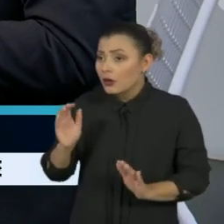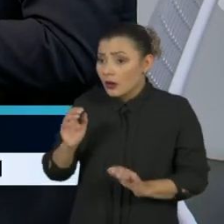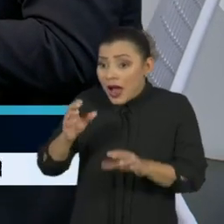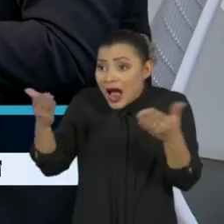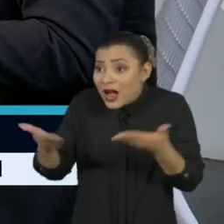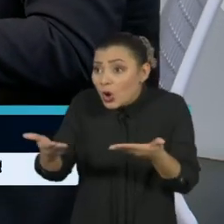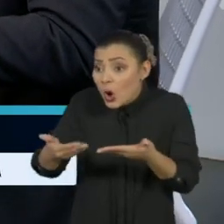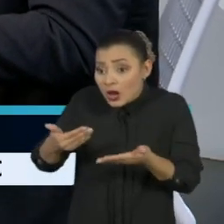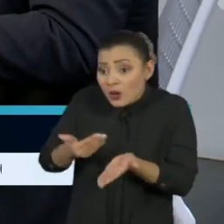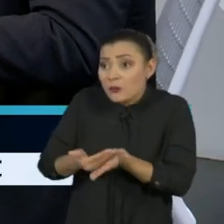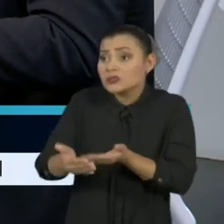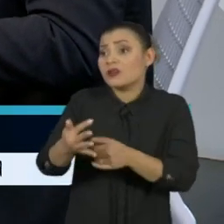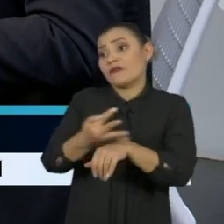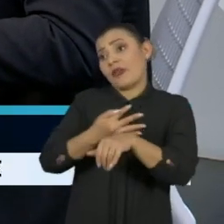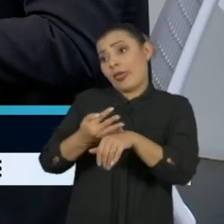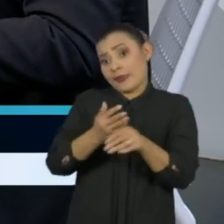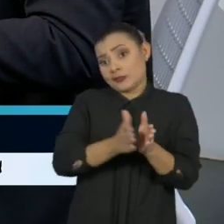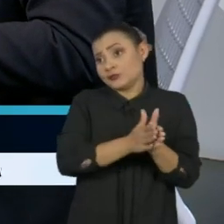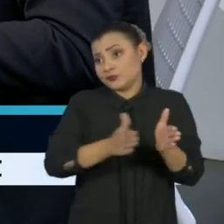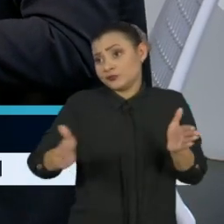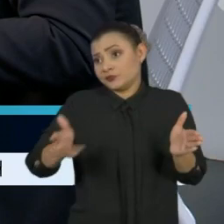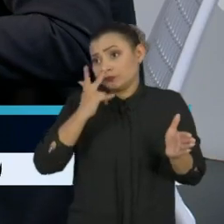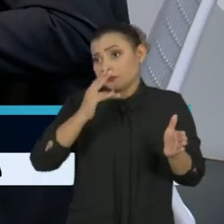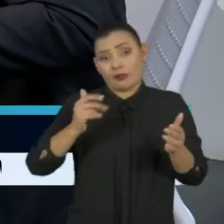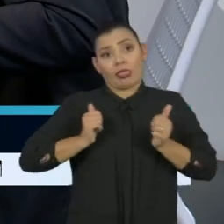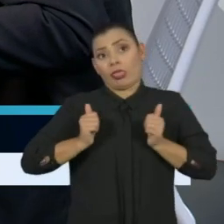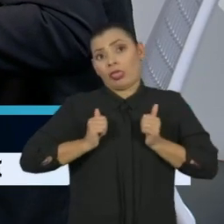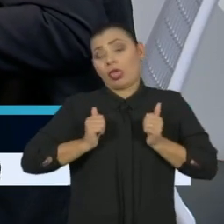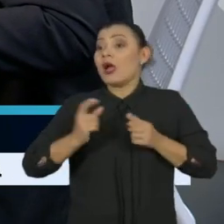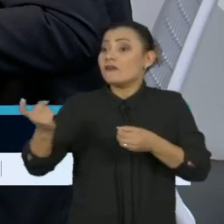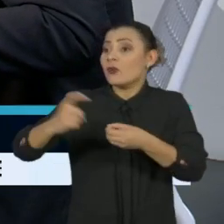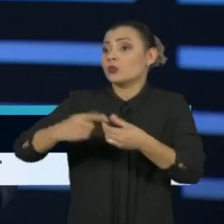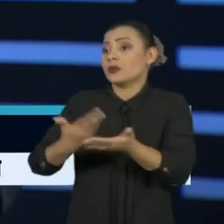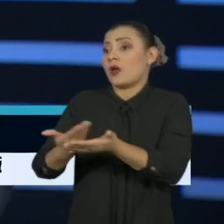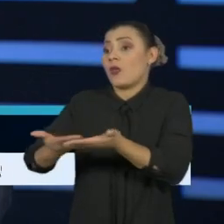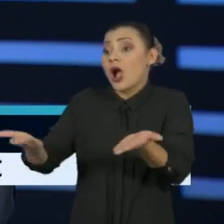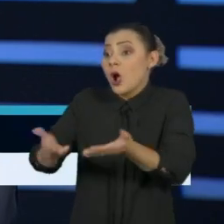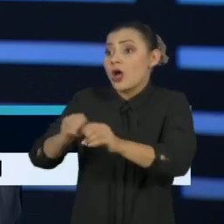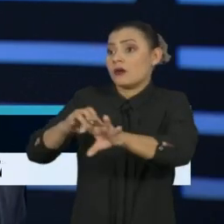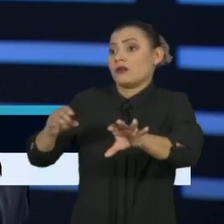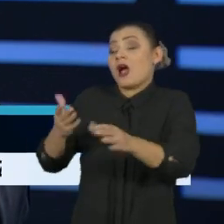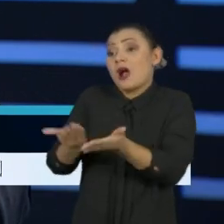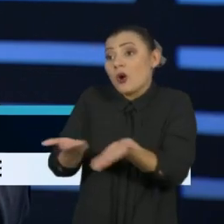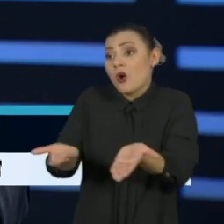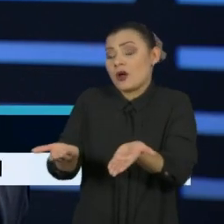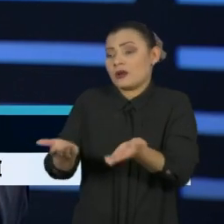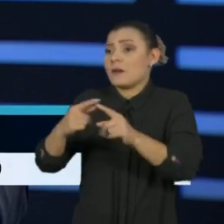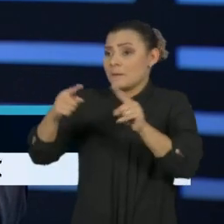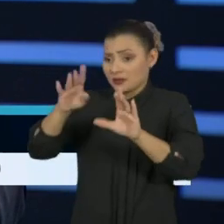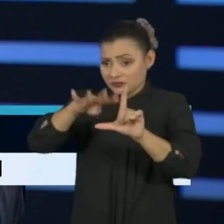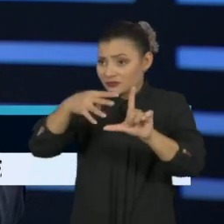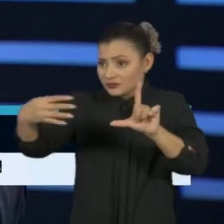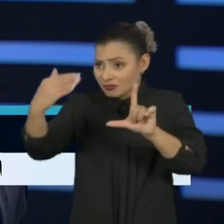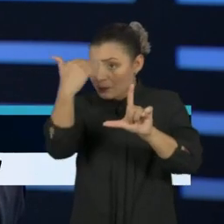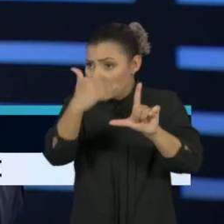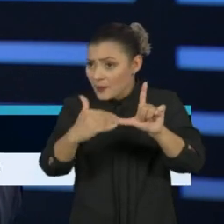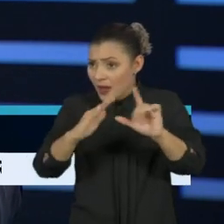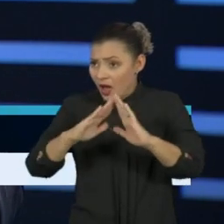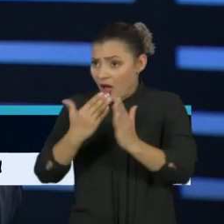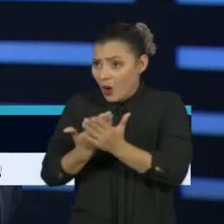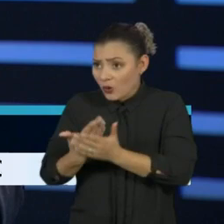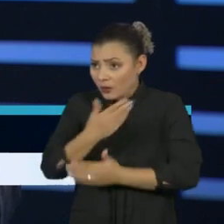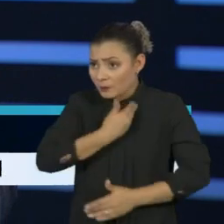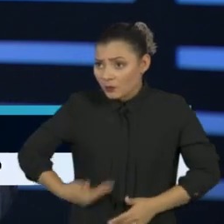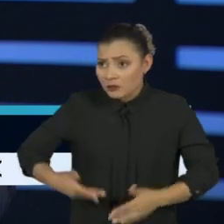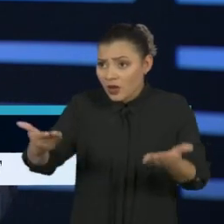depois de um período de férias decretado coletivamente, só agora estão retomando as aulas. O calendário do ensino público brasileiro, de ensino médio, está